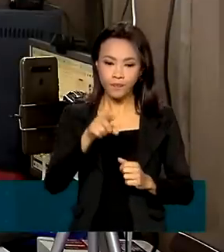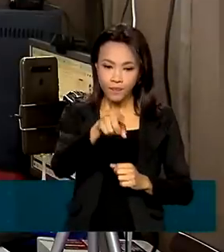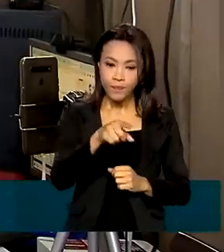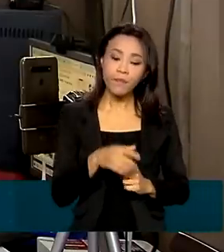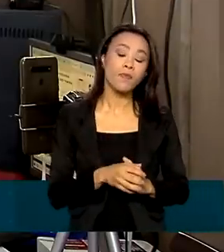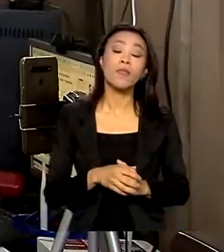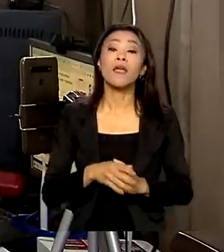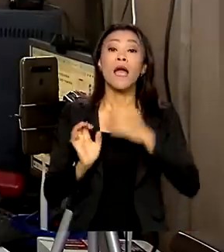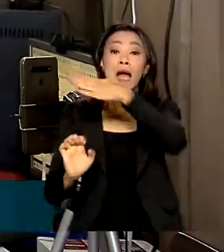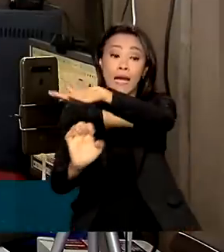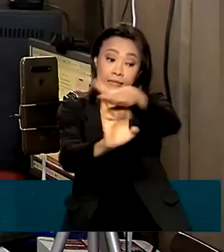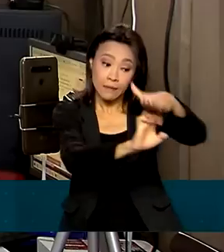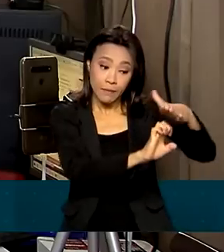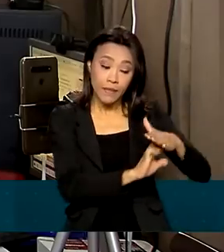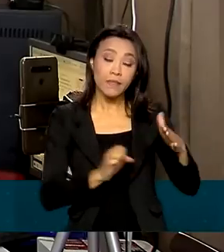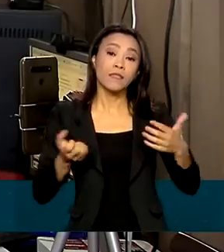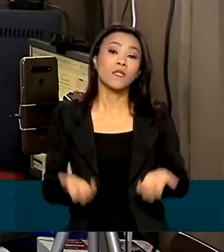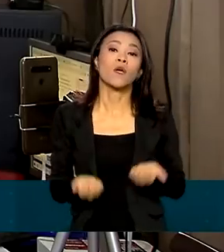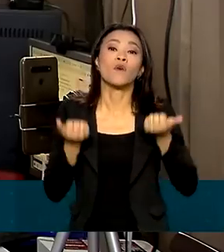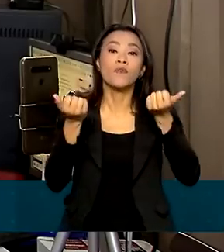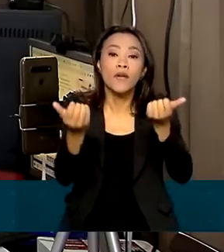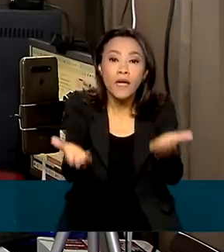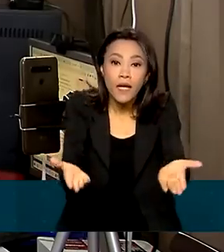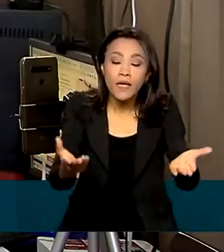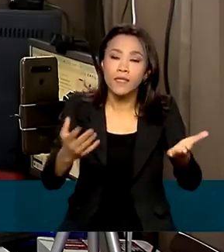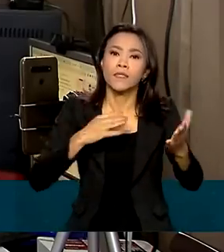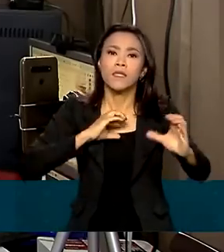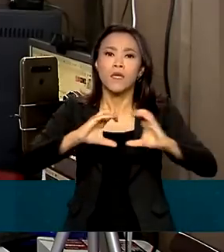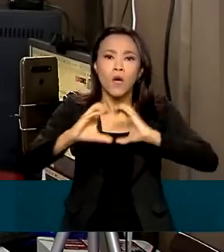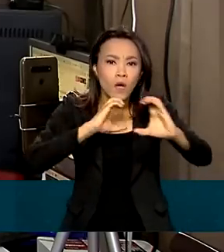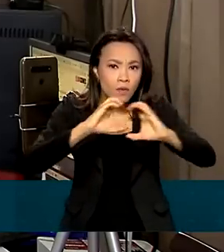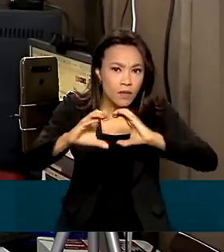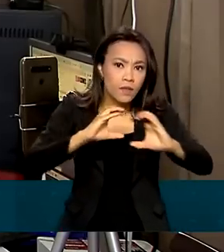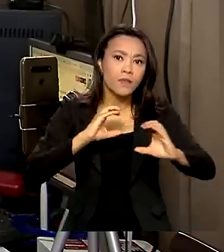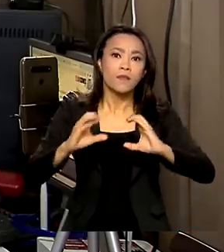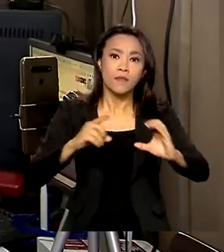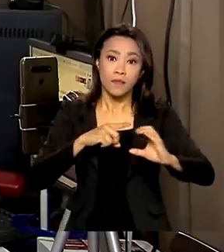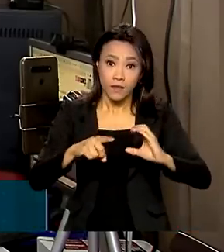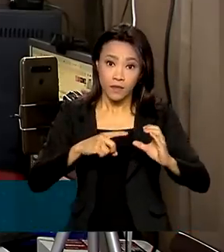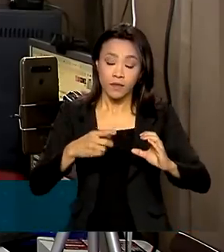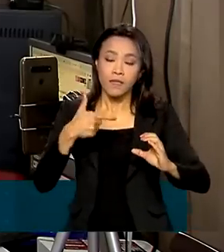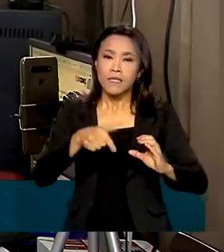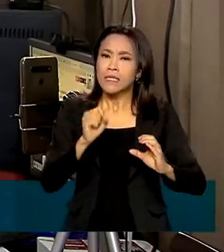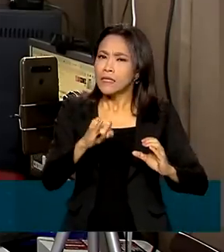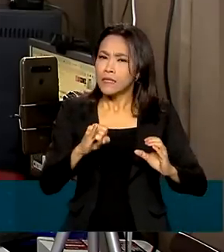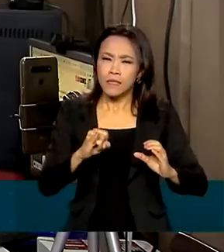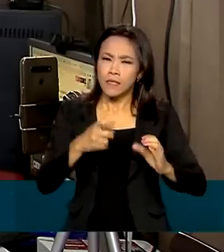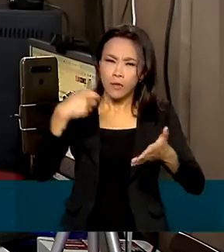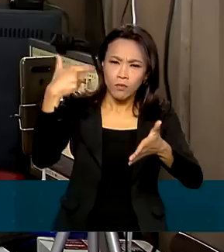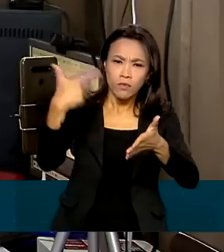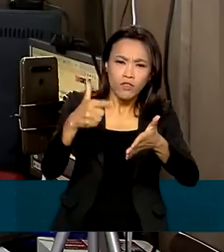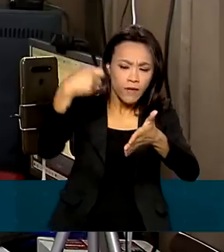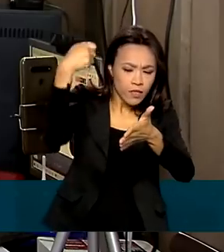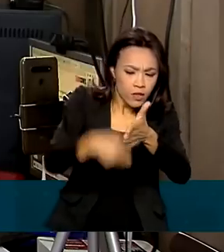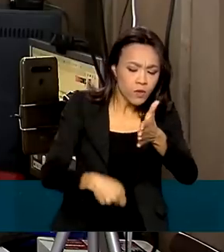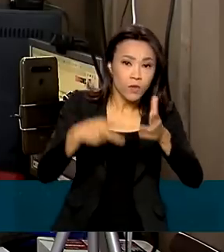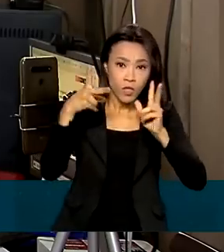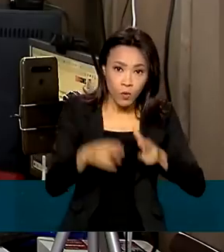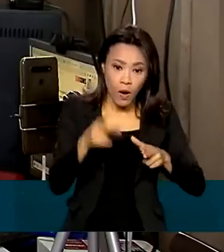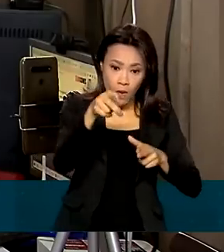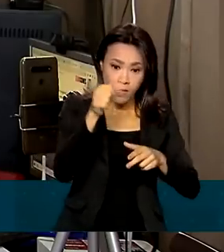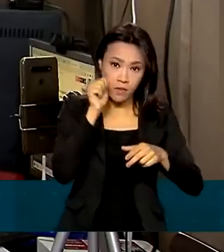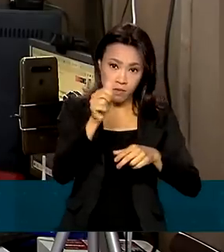prestadoras de serviços de telecomunicações que não cumprirem a medida e não repassarem os descontos para pessoas como a Malu